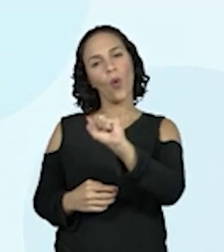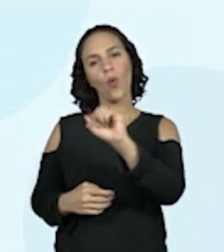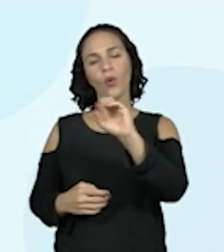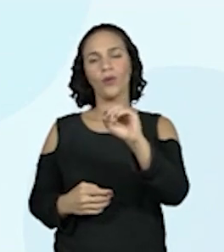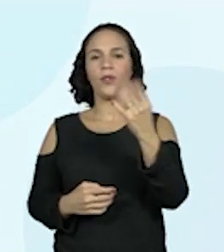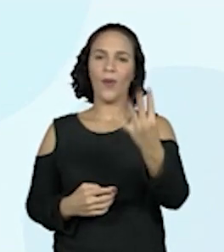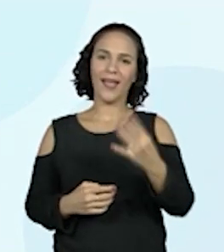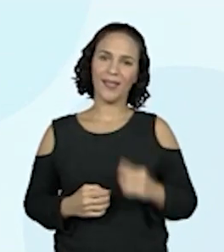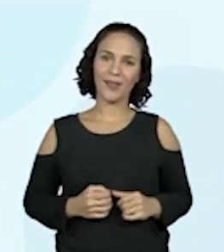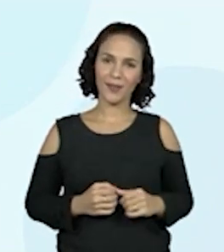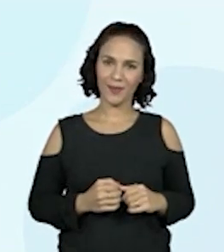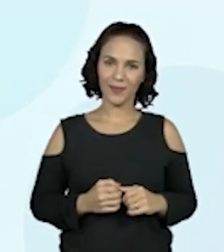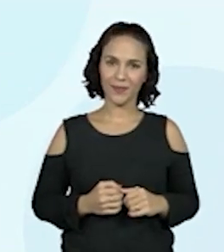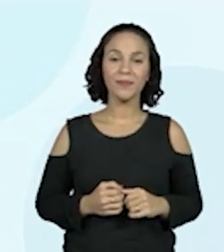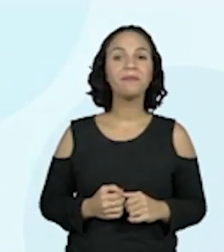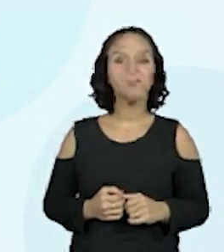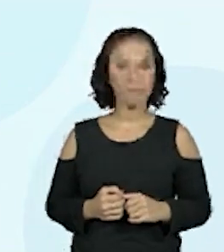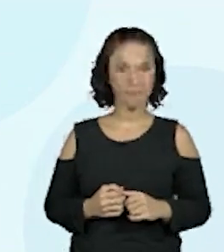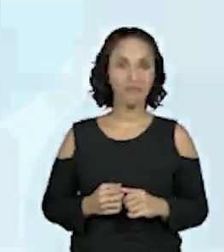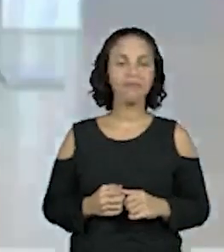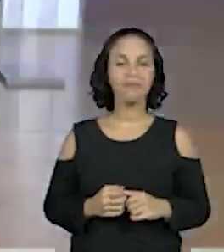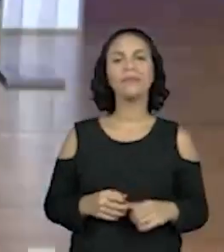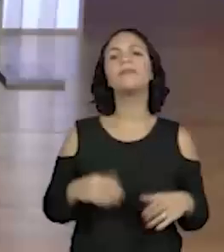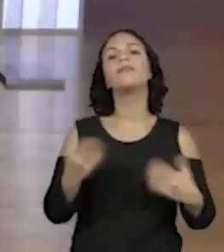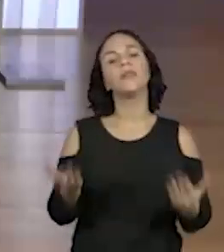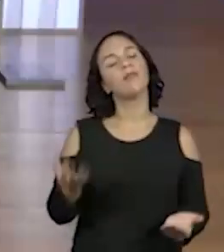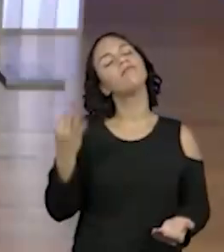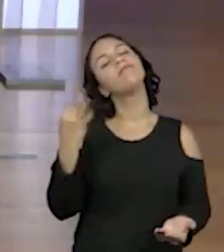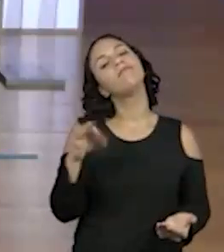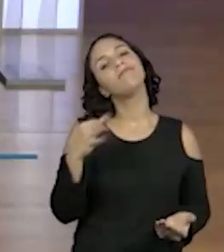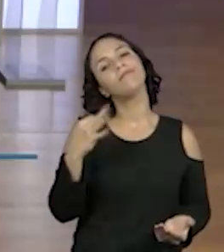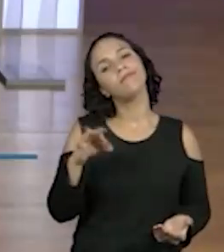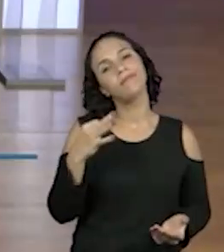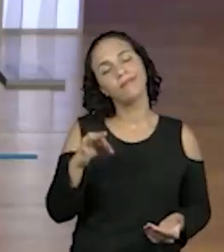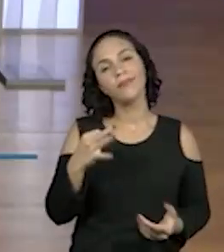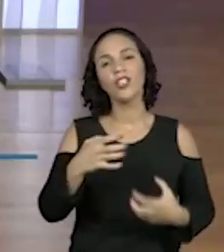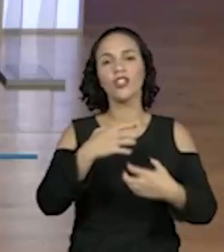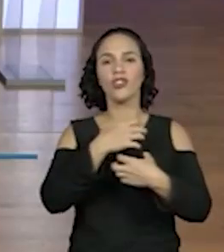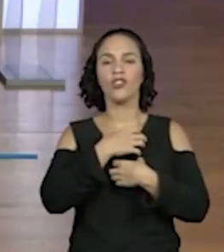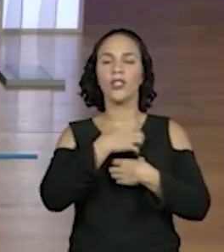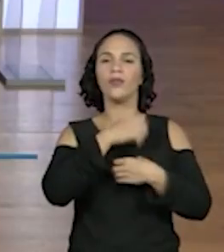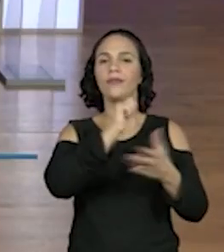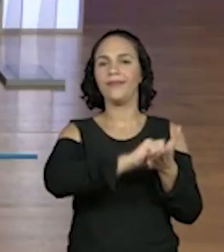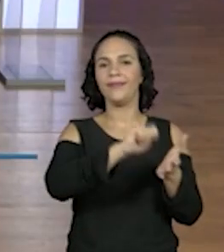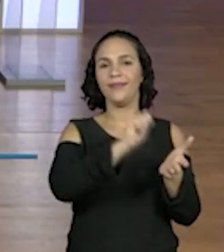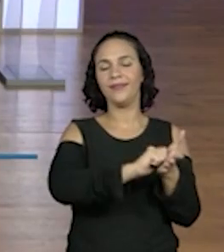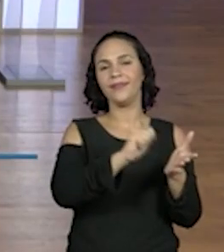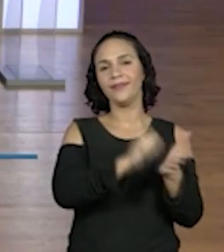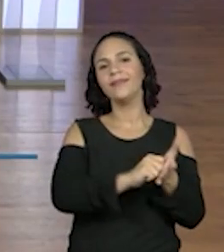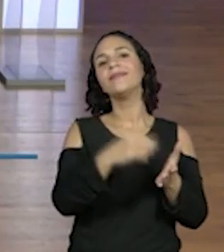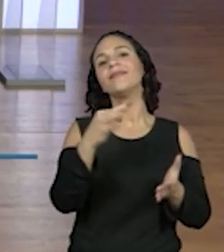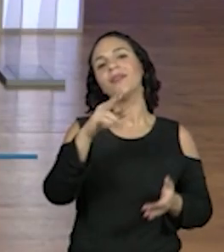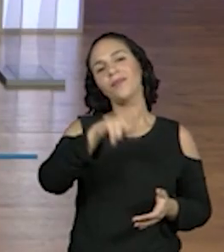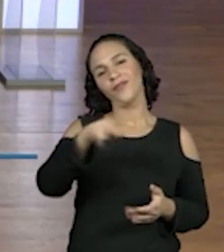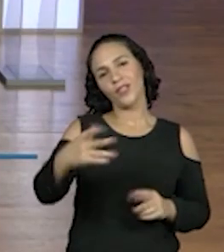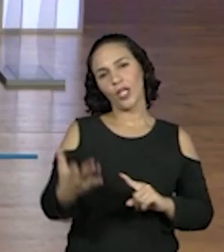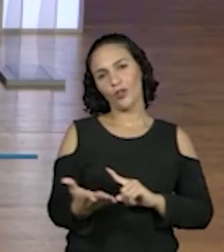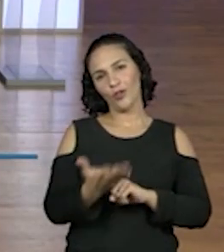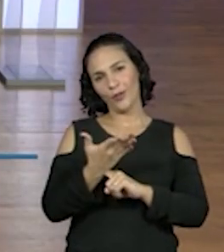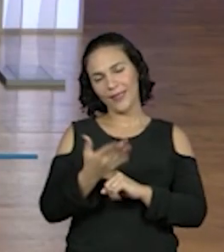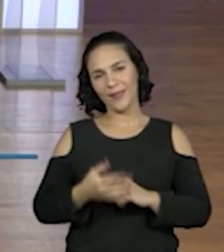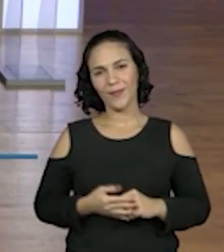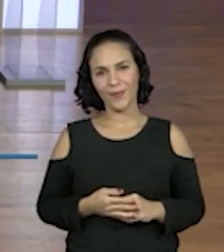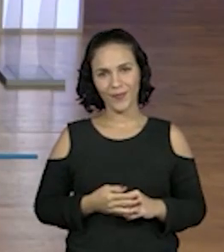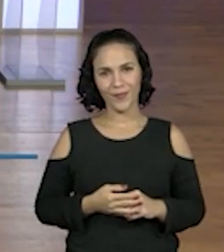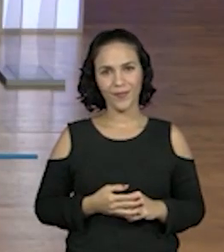Formamos. Elas estão colocando lá, ó, justamente, né? O jeito de escrever. Obrigado aí, as professoras, nos ajudando.